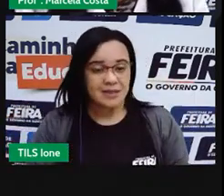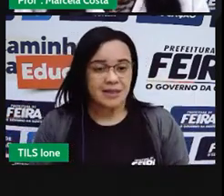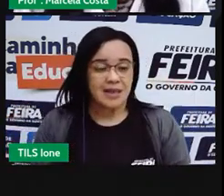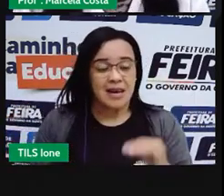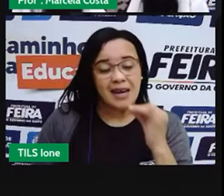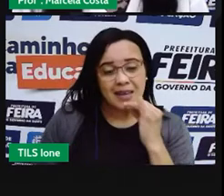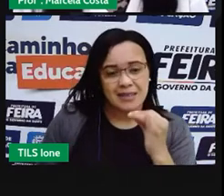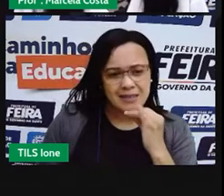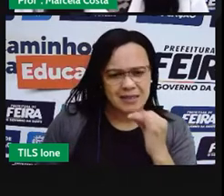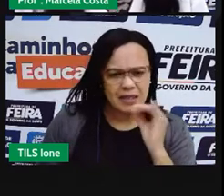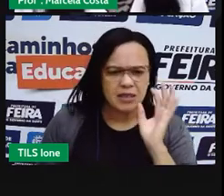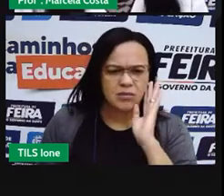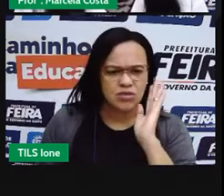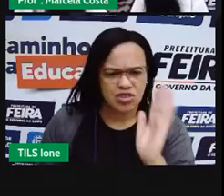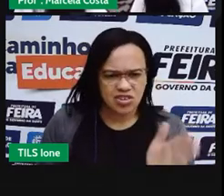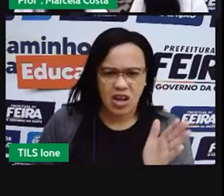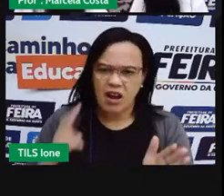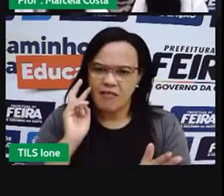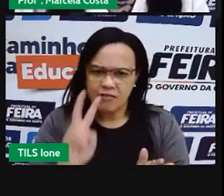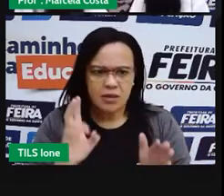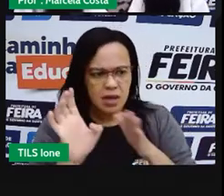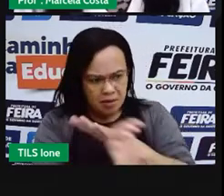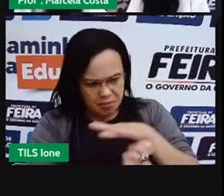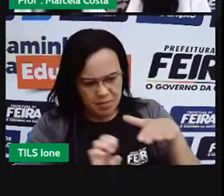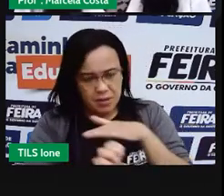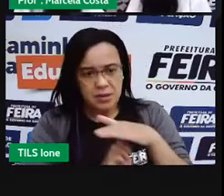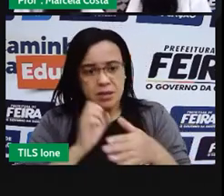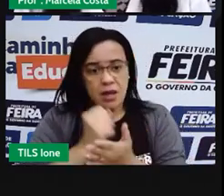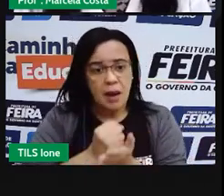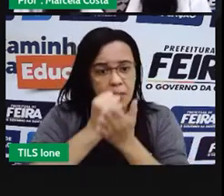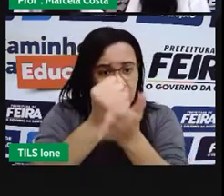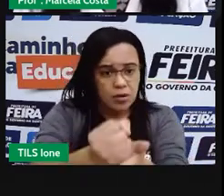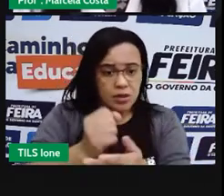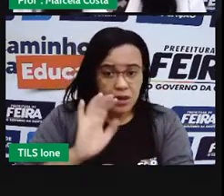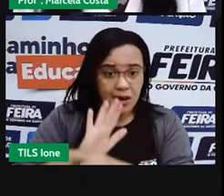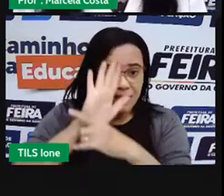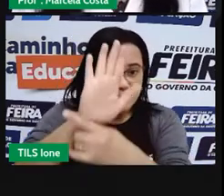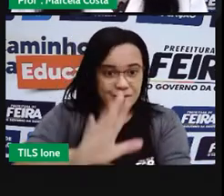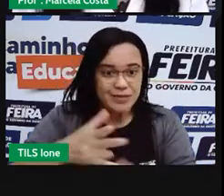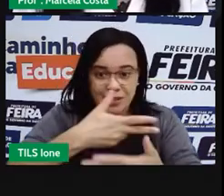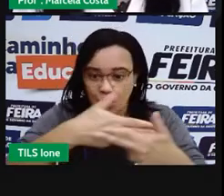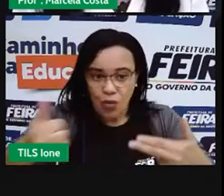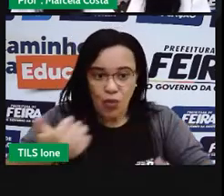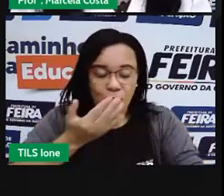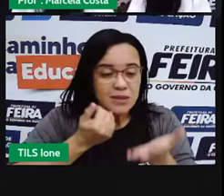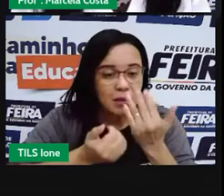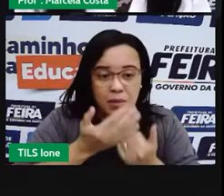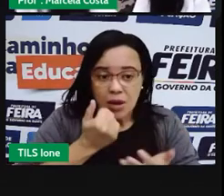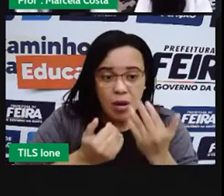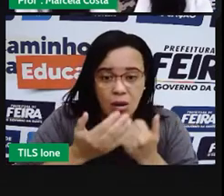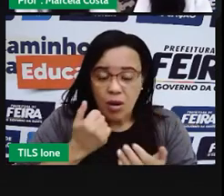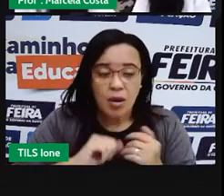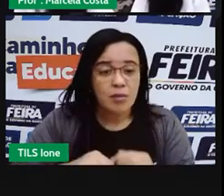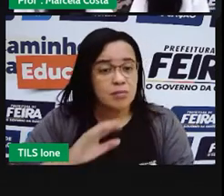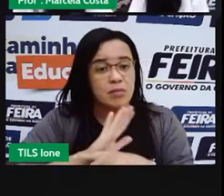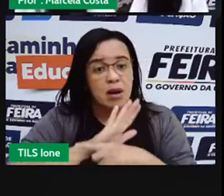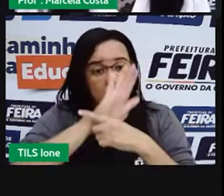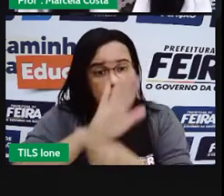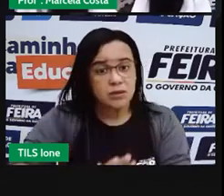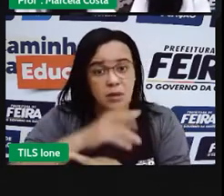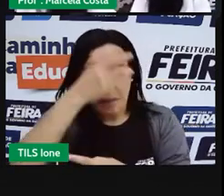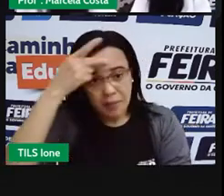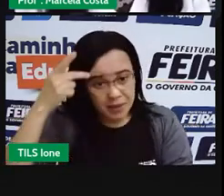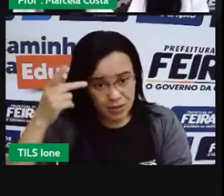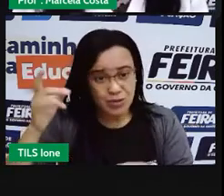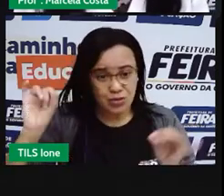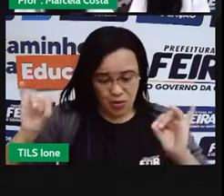para alguém, para alguma família, ou para a comunidade inteira. Então, essas pessoas, provavelmente, não